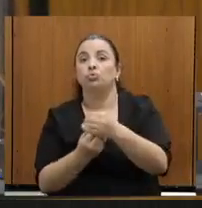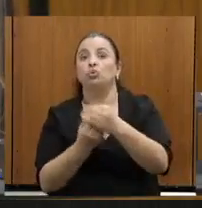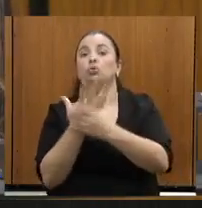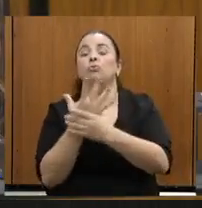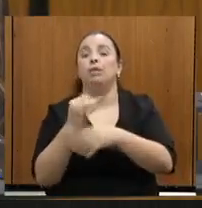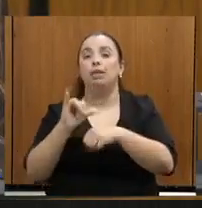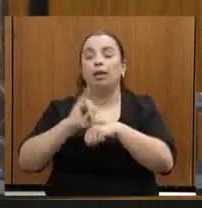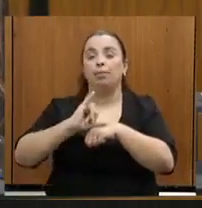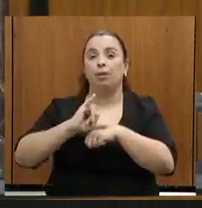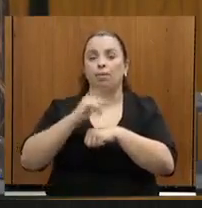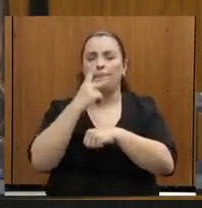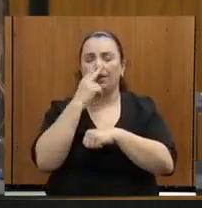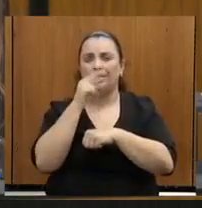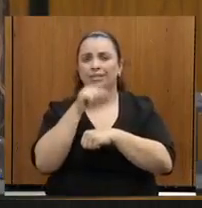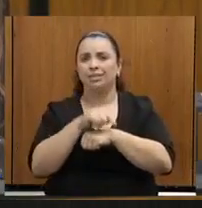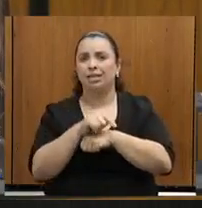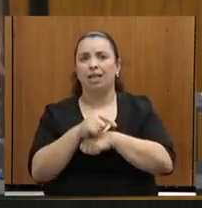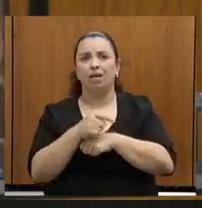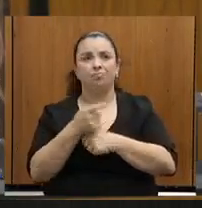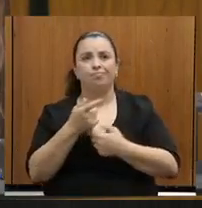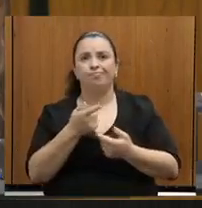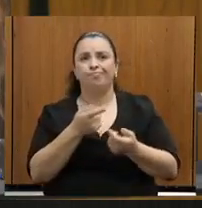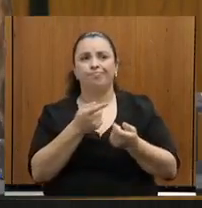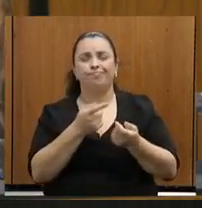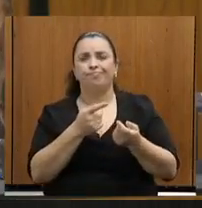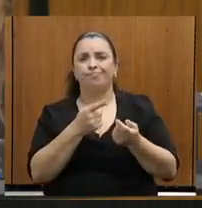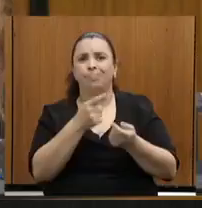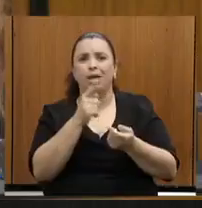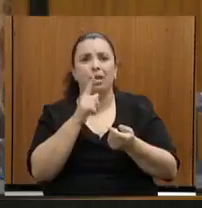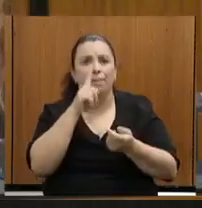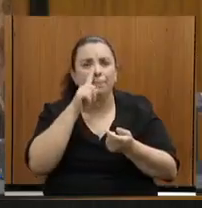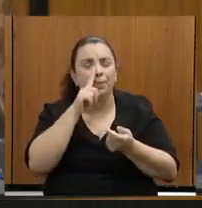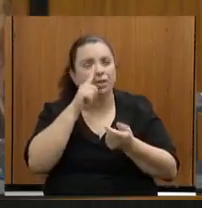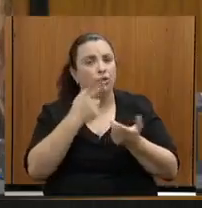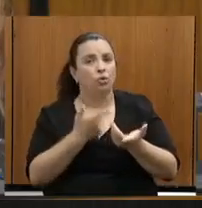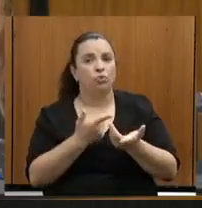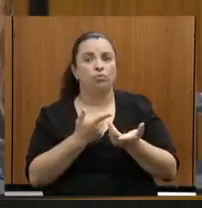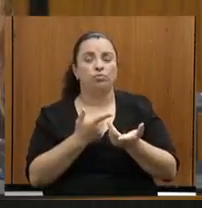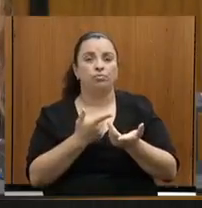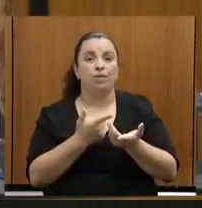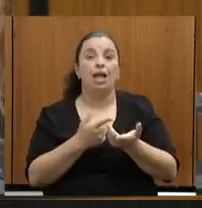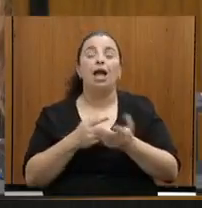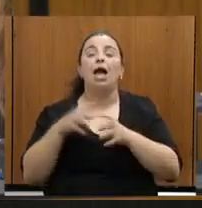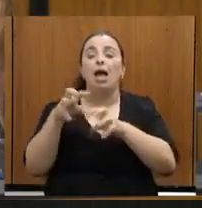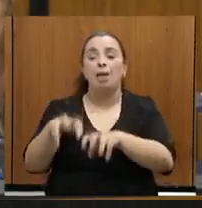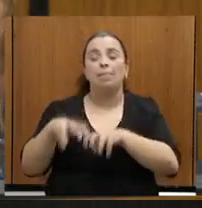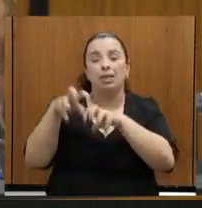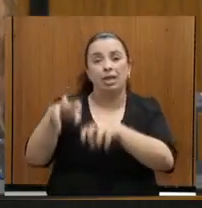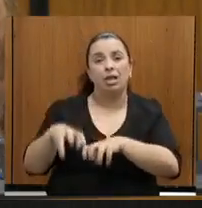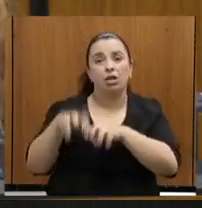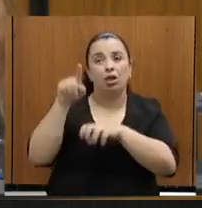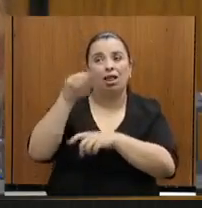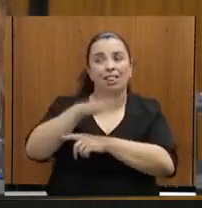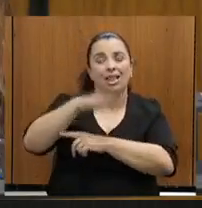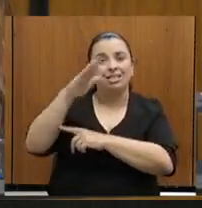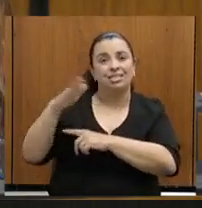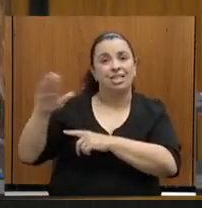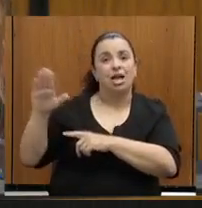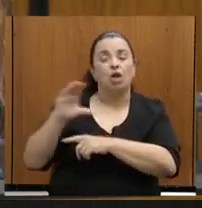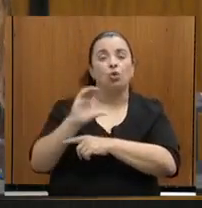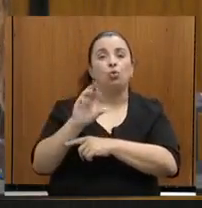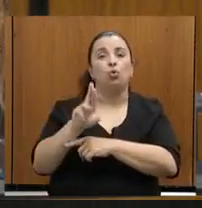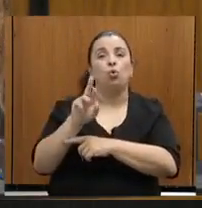A mineradora em Pabra está minerando a Serra do Curral há quase 60 anos.